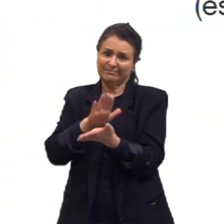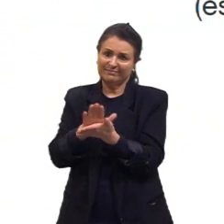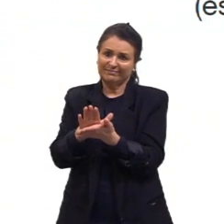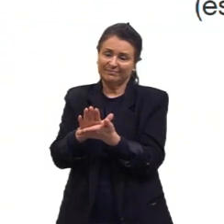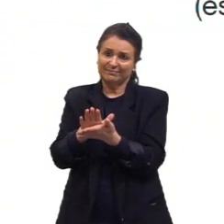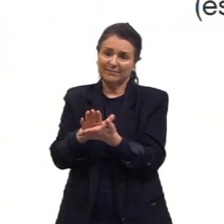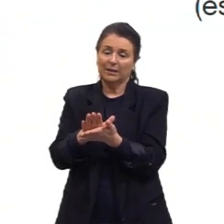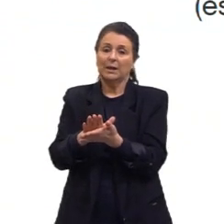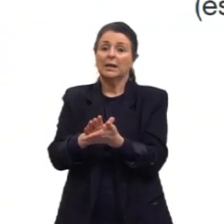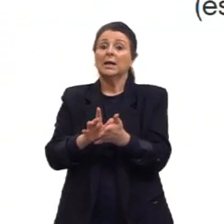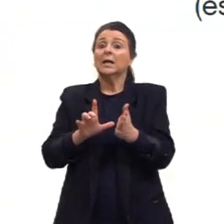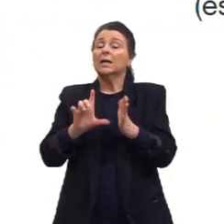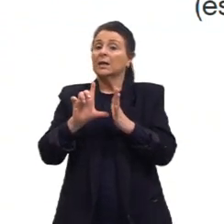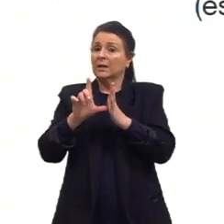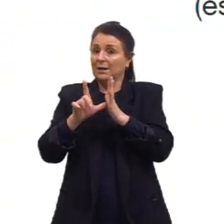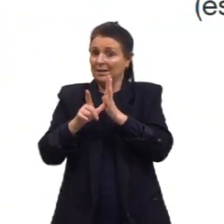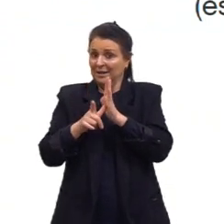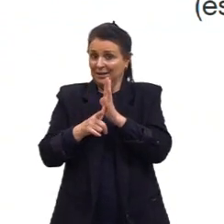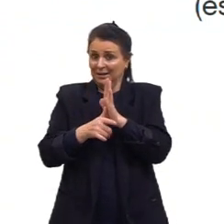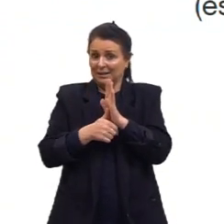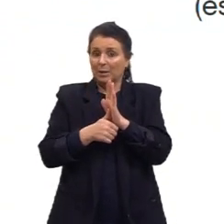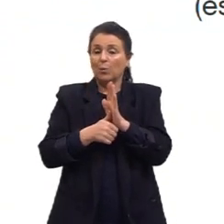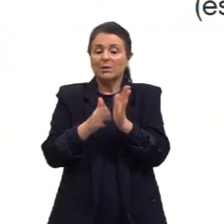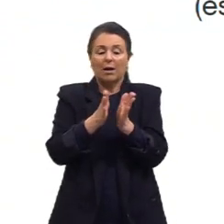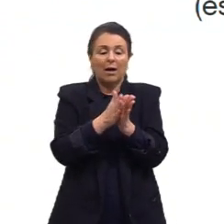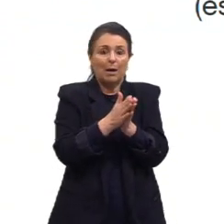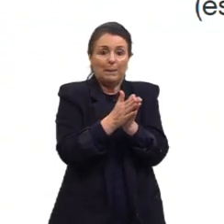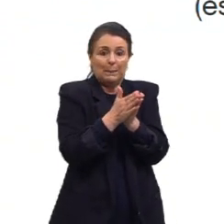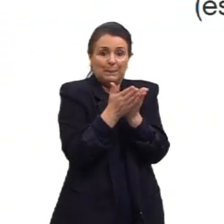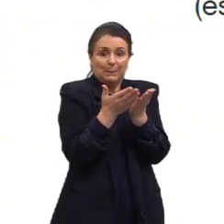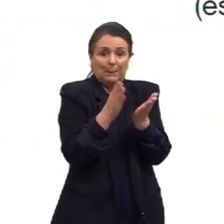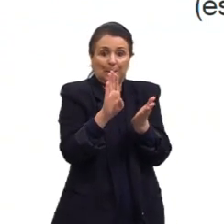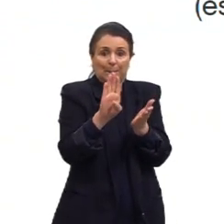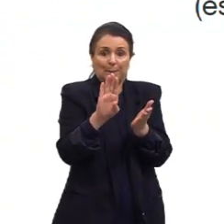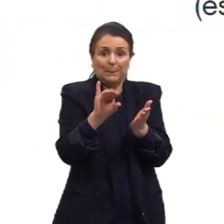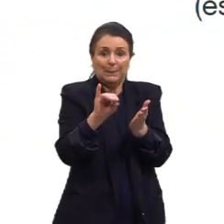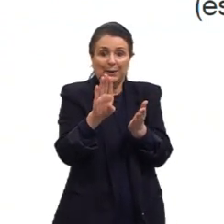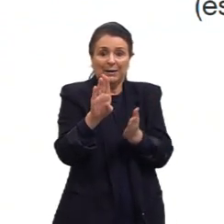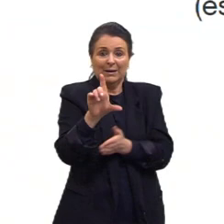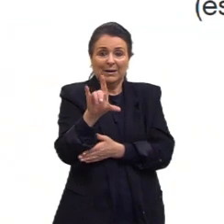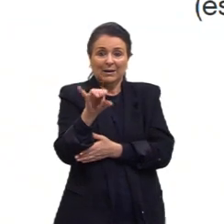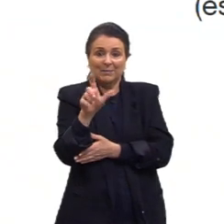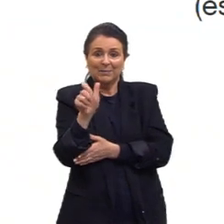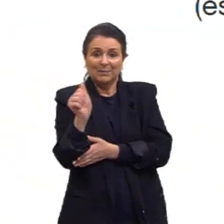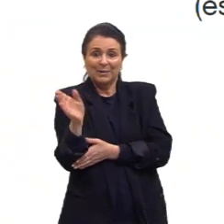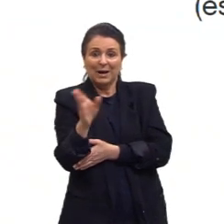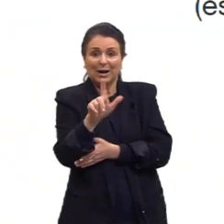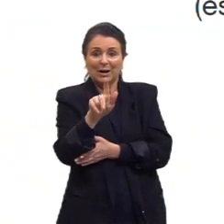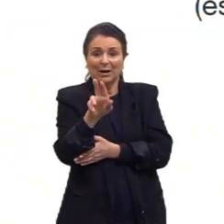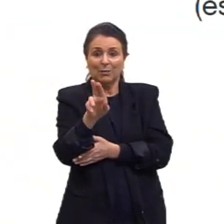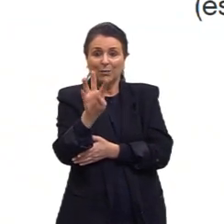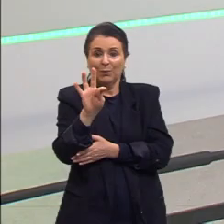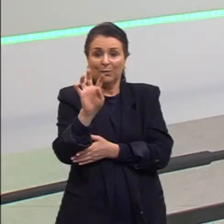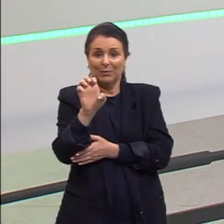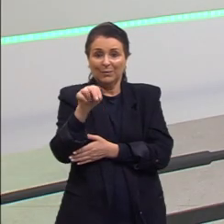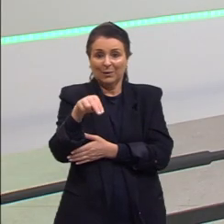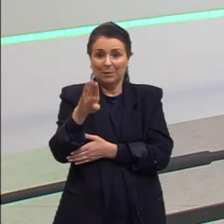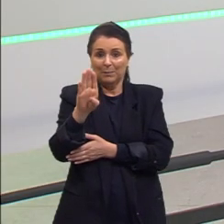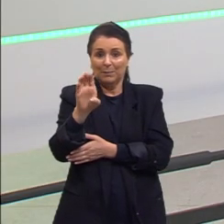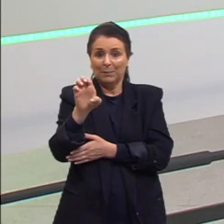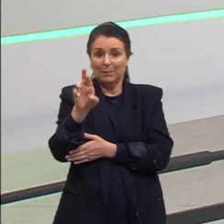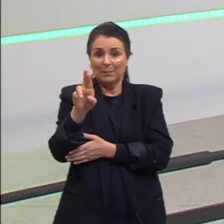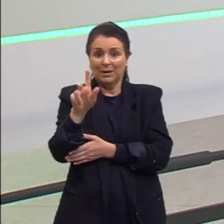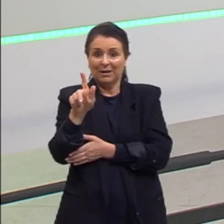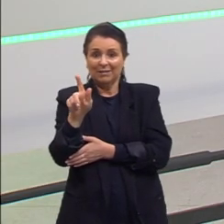E daí a gente chega à Bíblia de Gutenberg, que ela foi considerada por muitos a primeira e talvez a maior